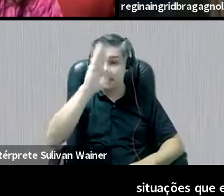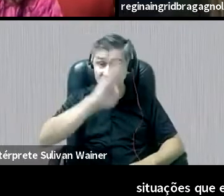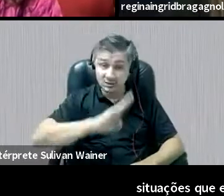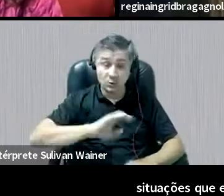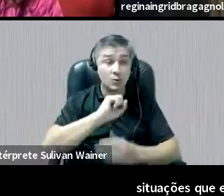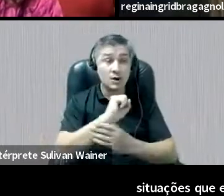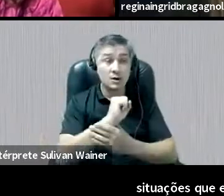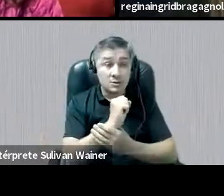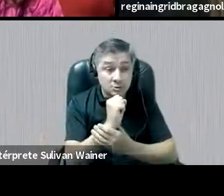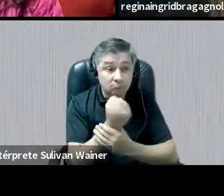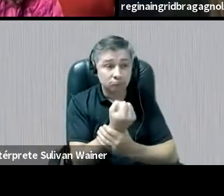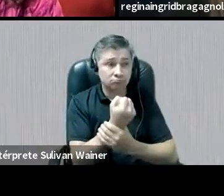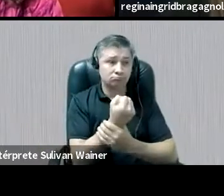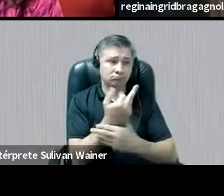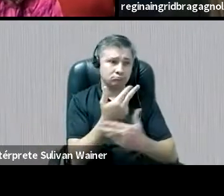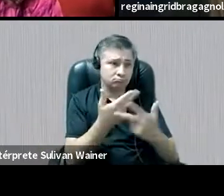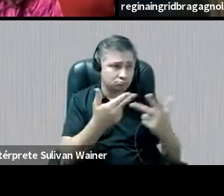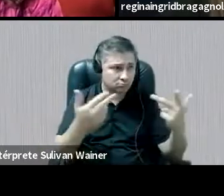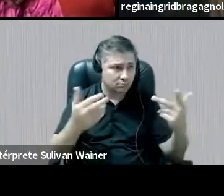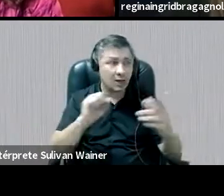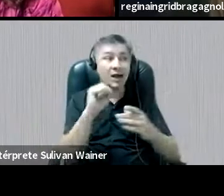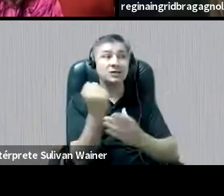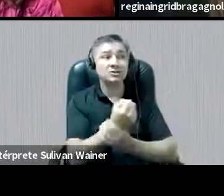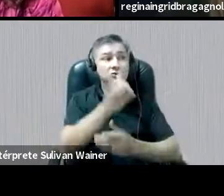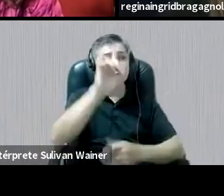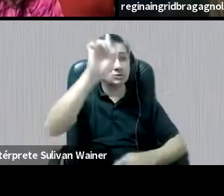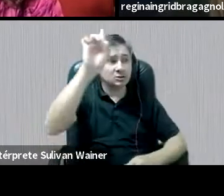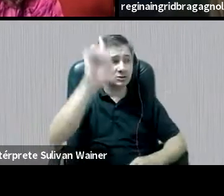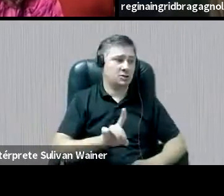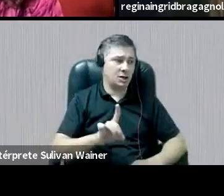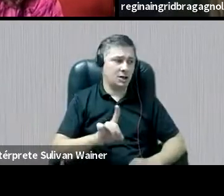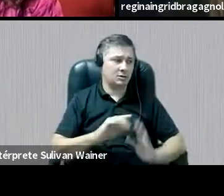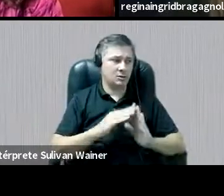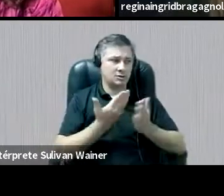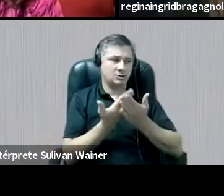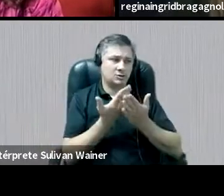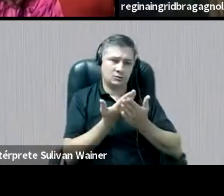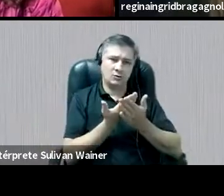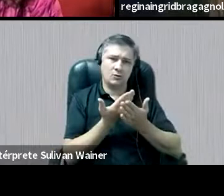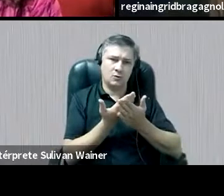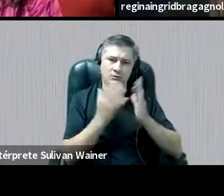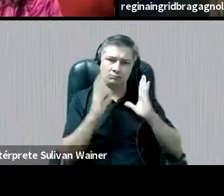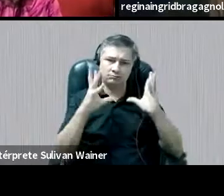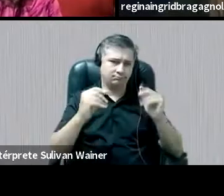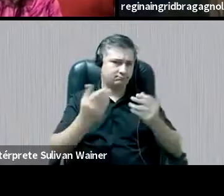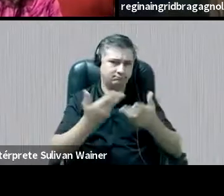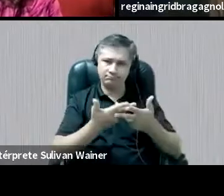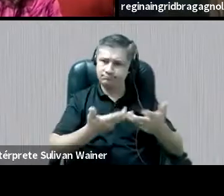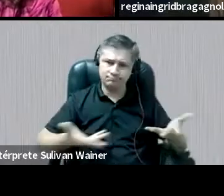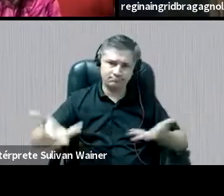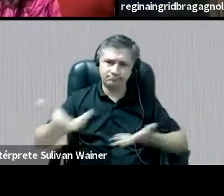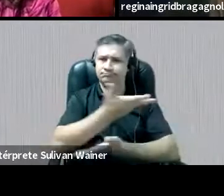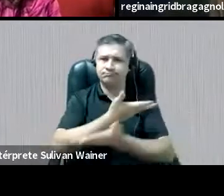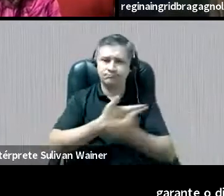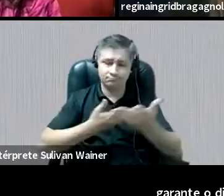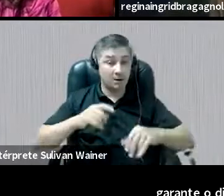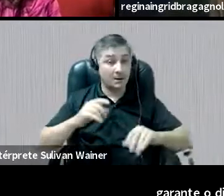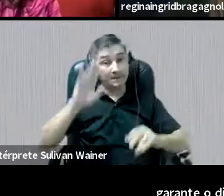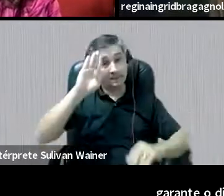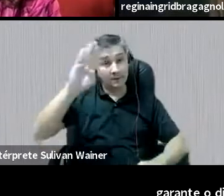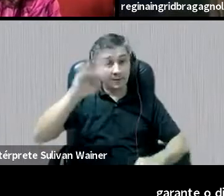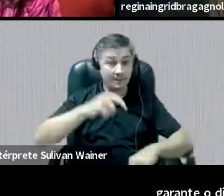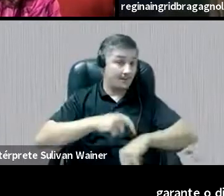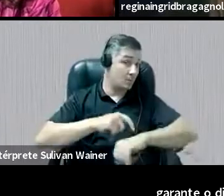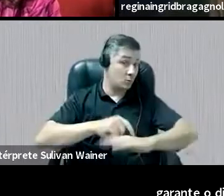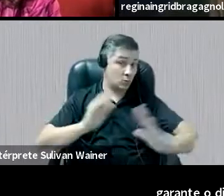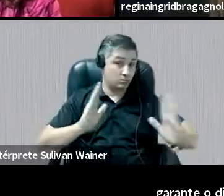garantir que, garantir o direito à escolarização, sobretudo nesse momento histórico, então,